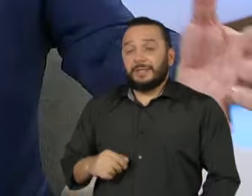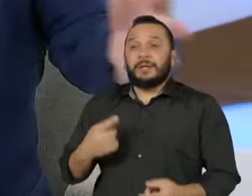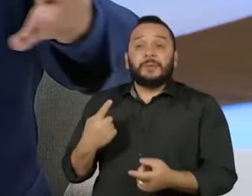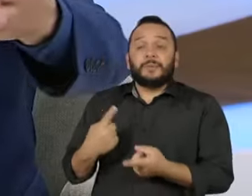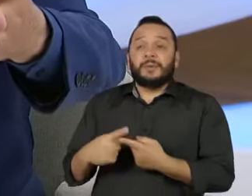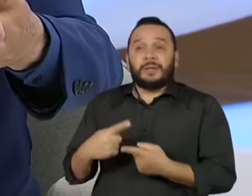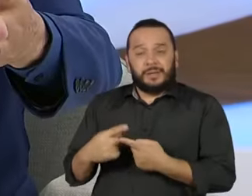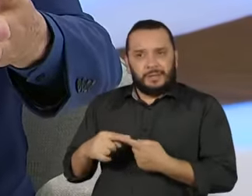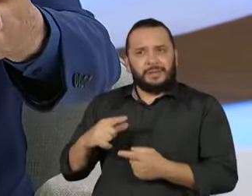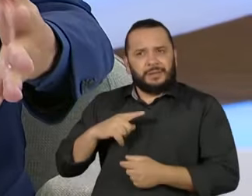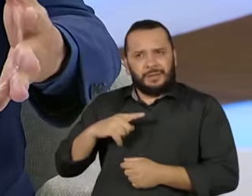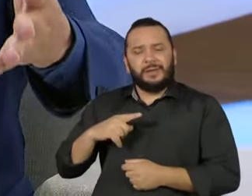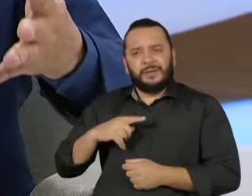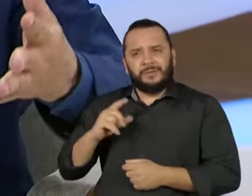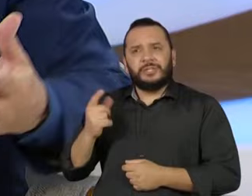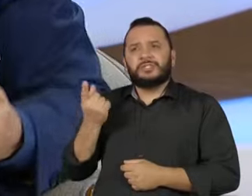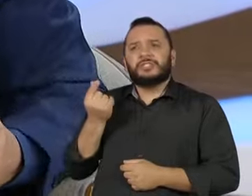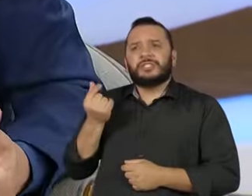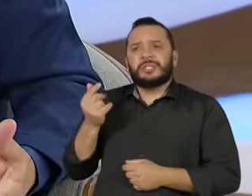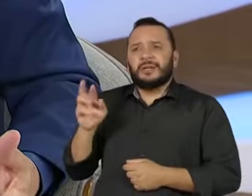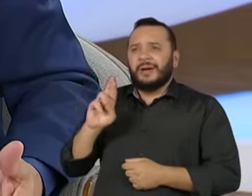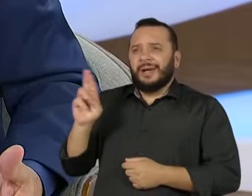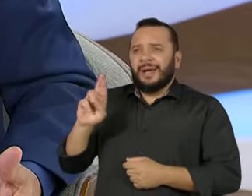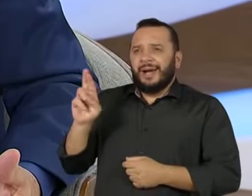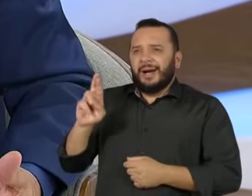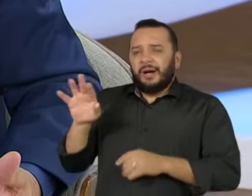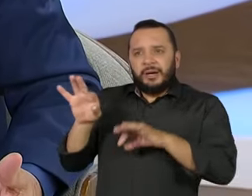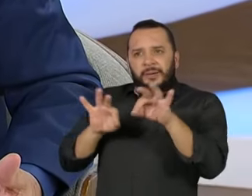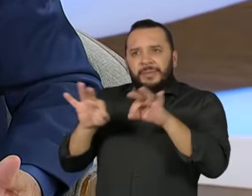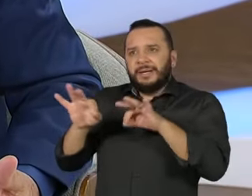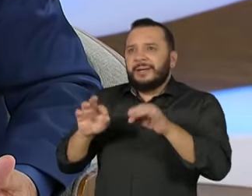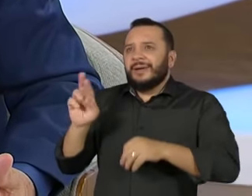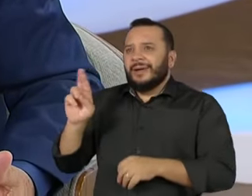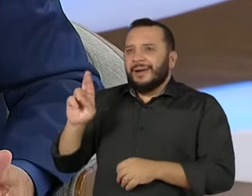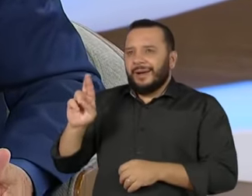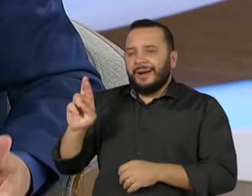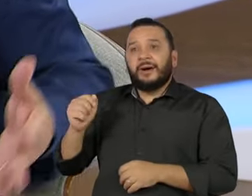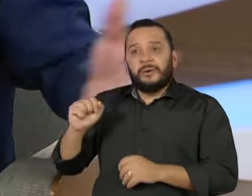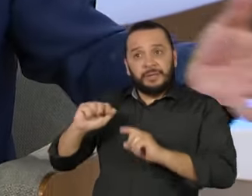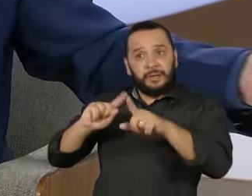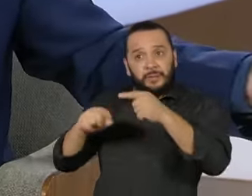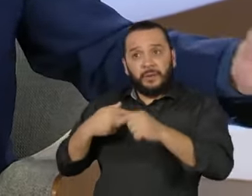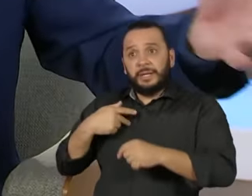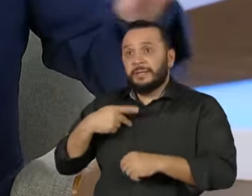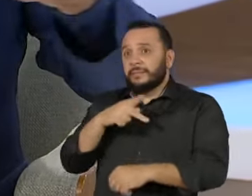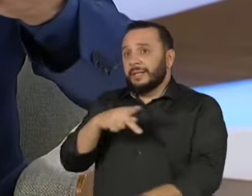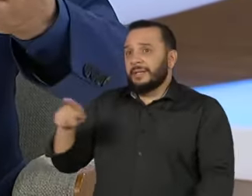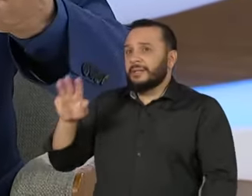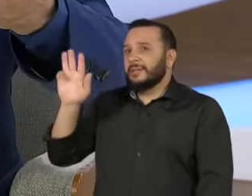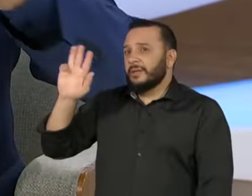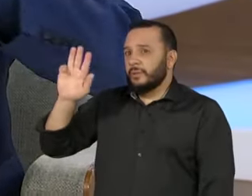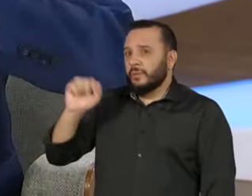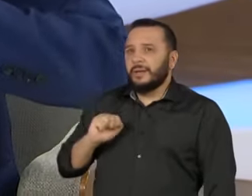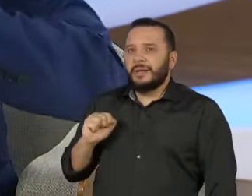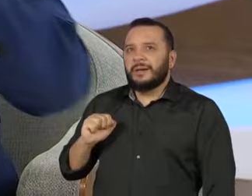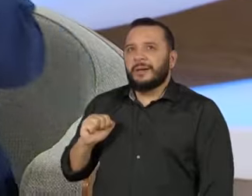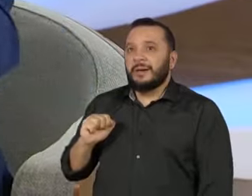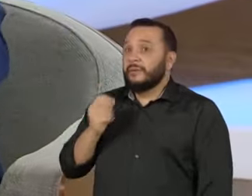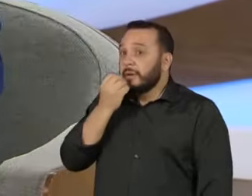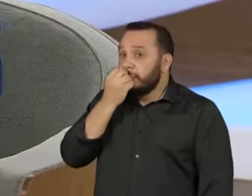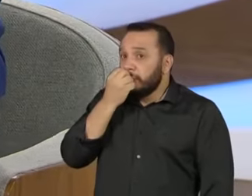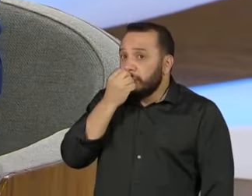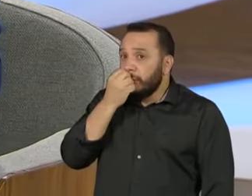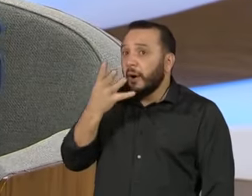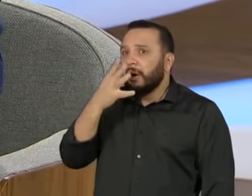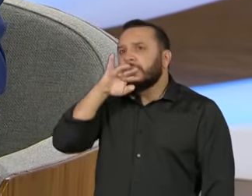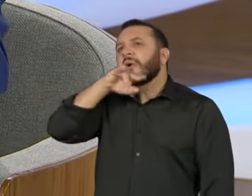real, já dentro do governo do presidente Lula, em que condições nós chegamos? Foi bom ou